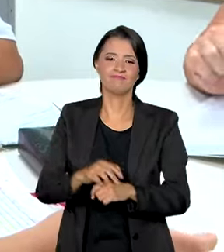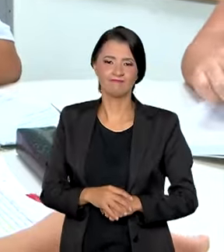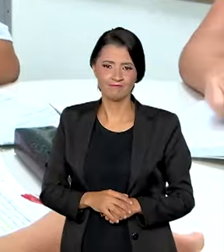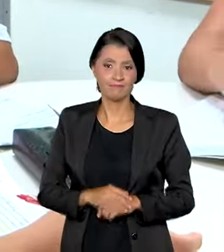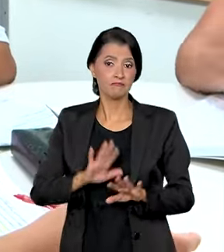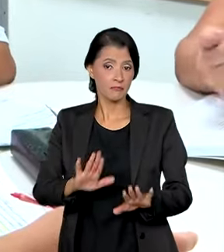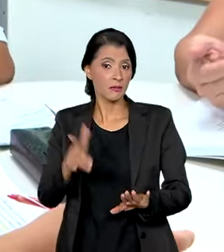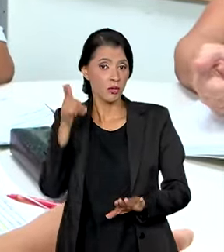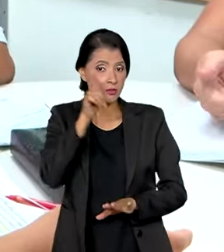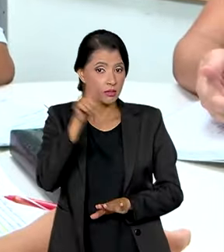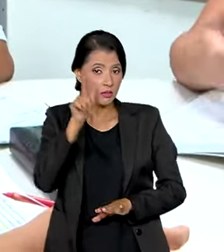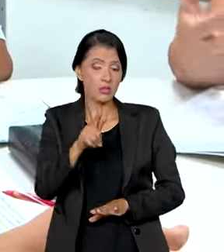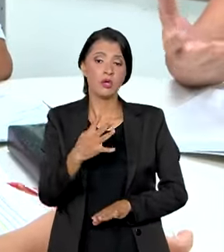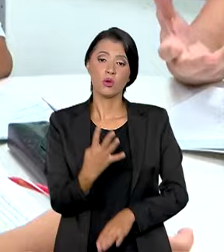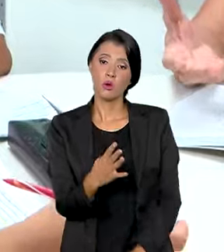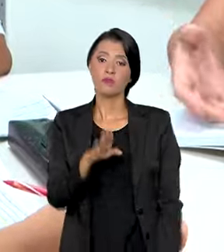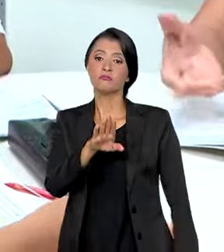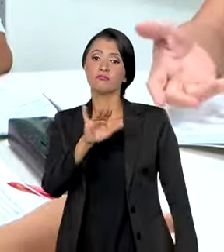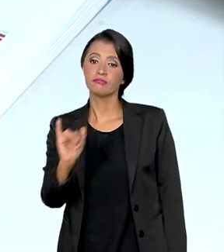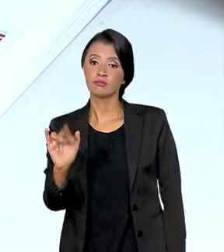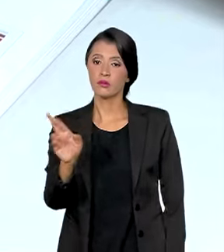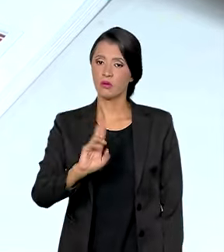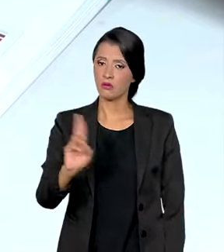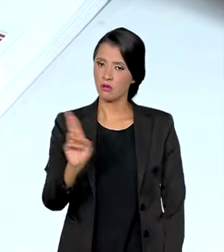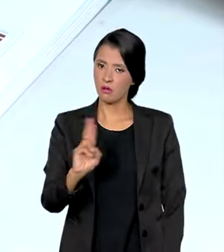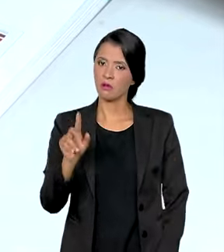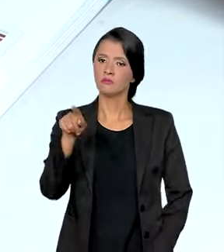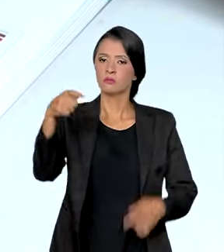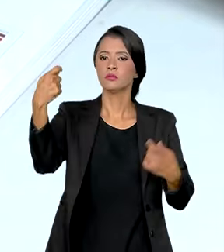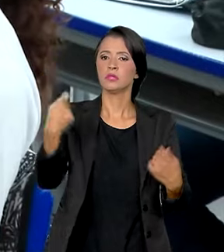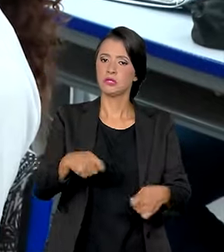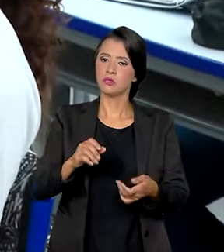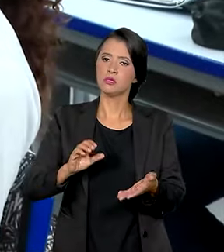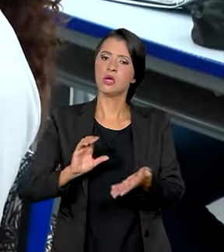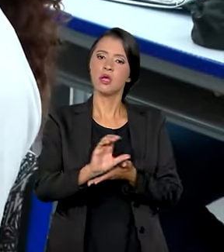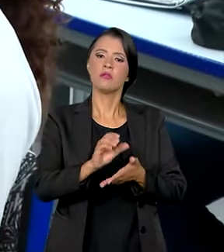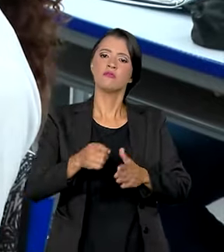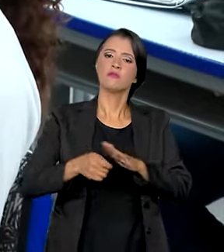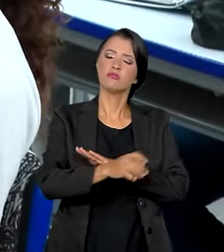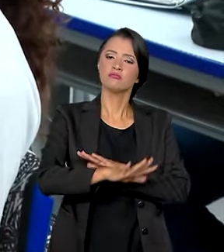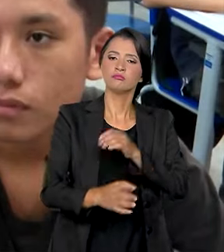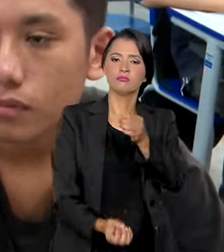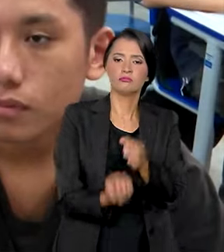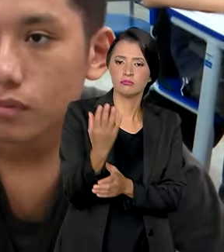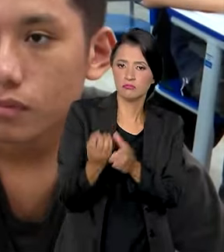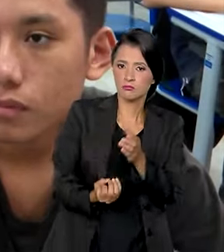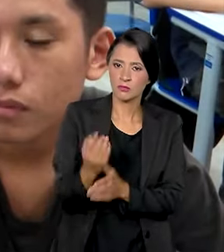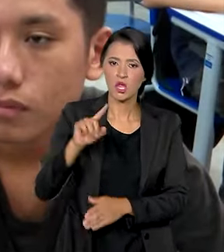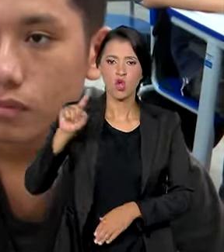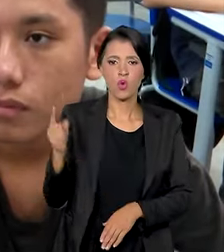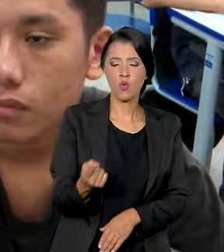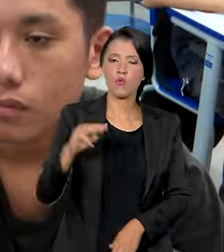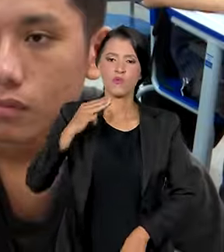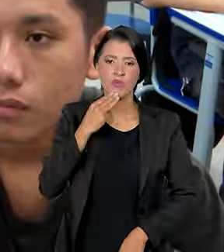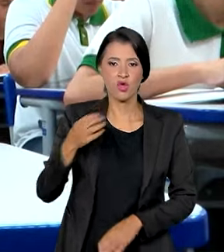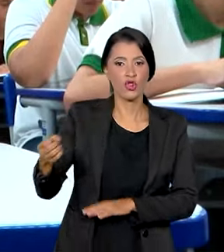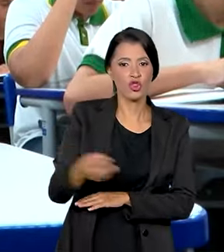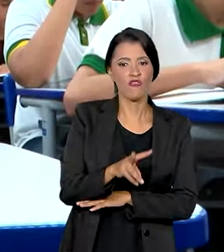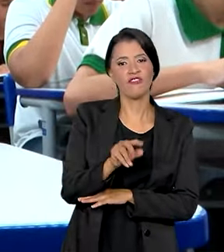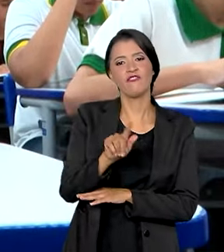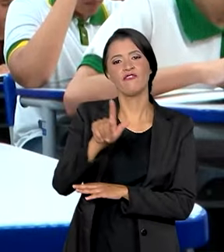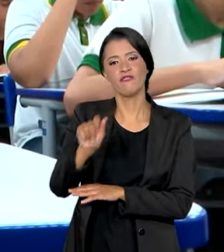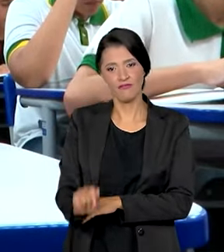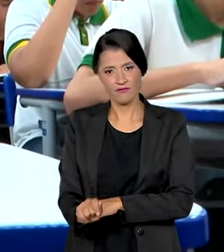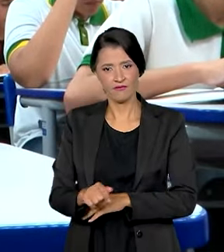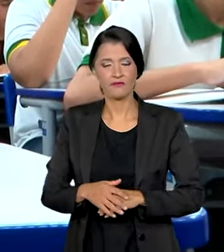esse número. Para isso, 4 bilhões de reais devem ser investidos à criação de 1 milhão de